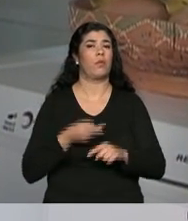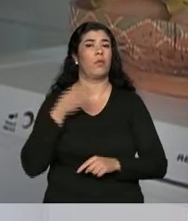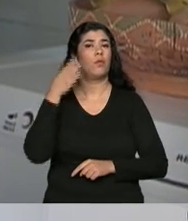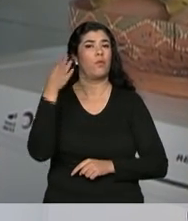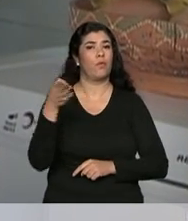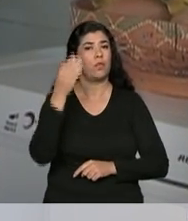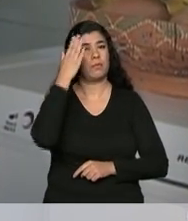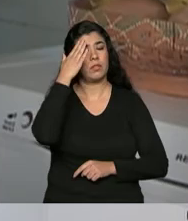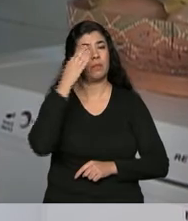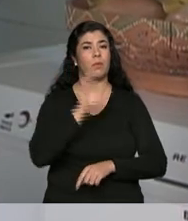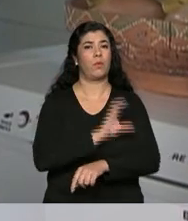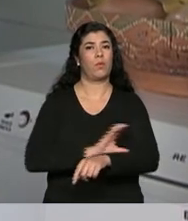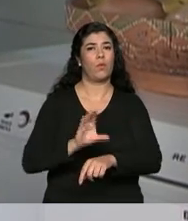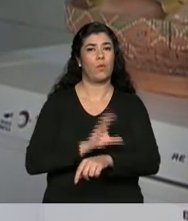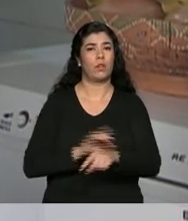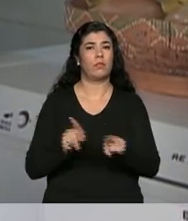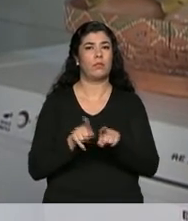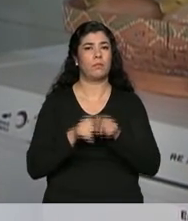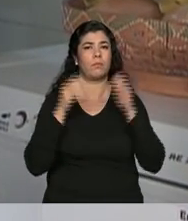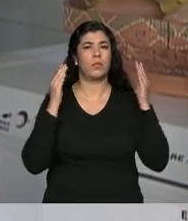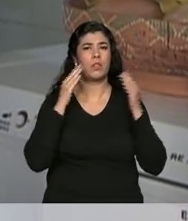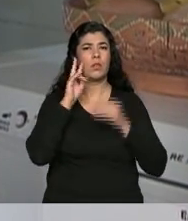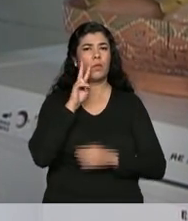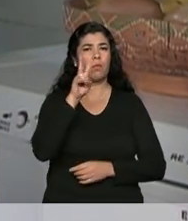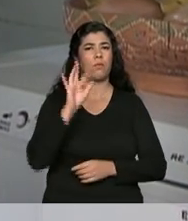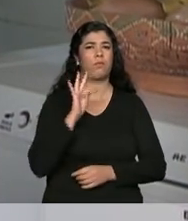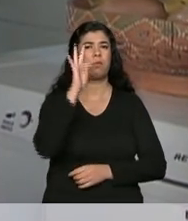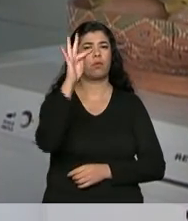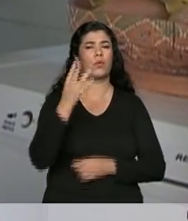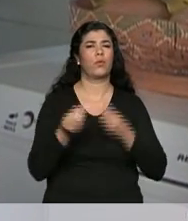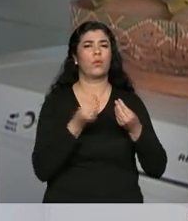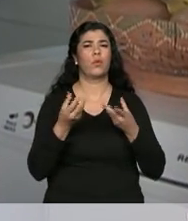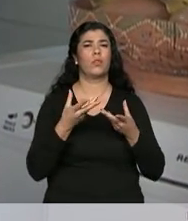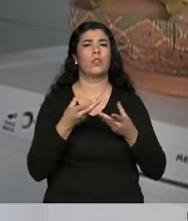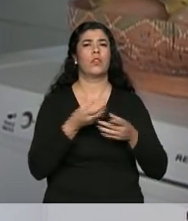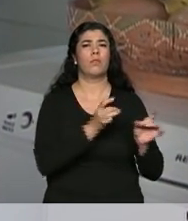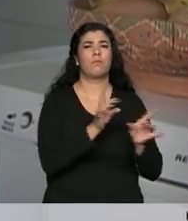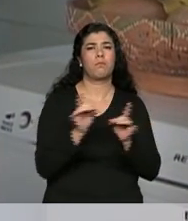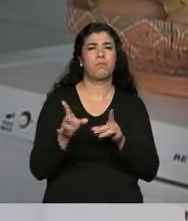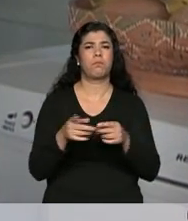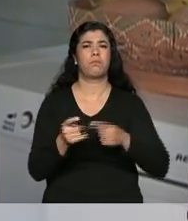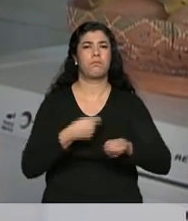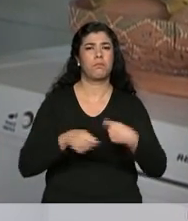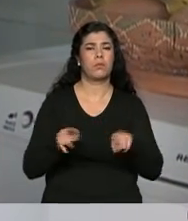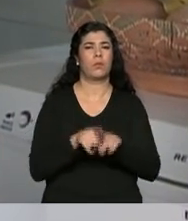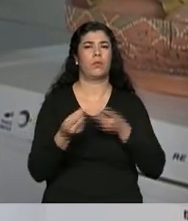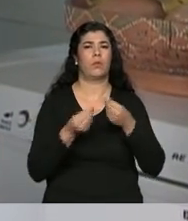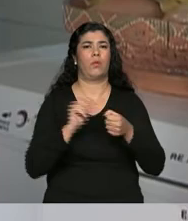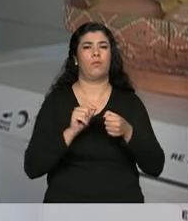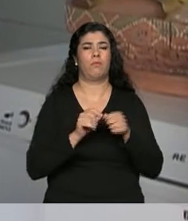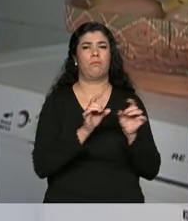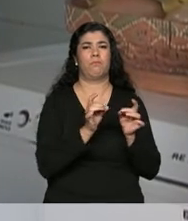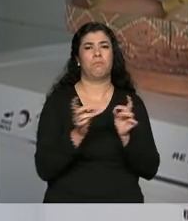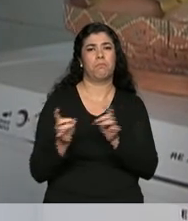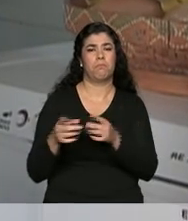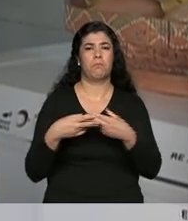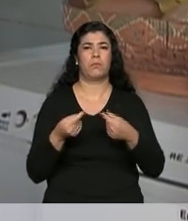tomar os custos e sobre visão mesmo do mercado, como agir, como fazer, vender,